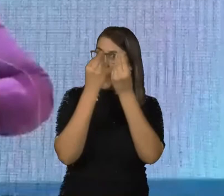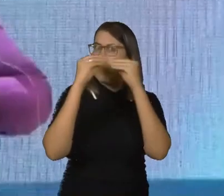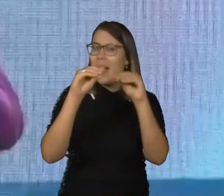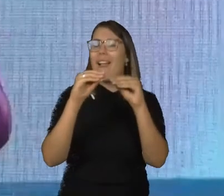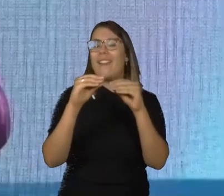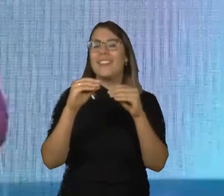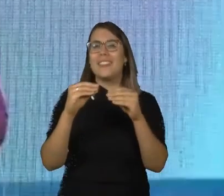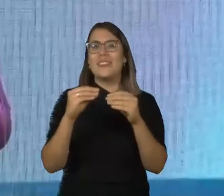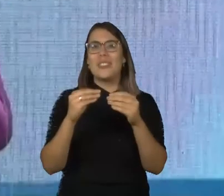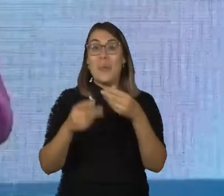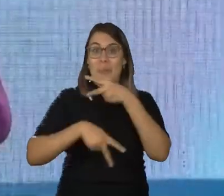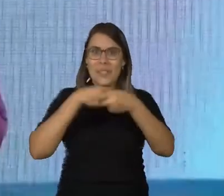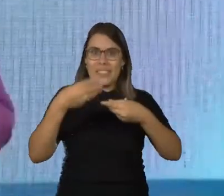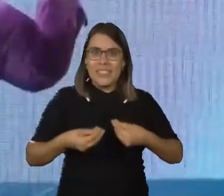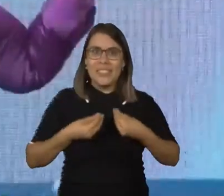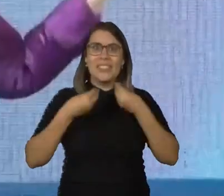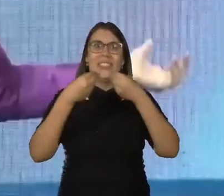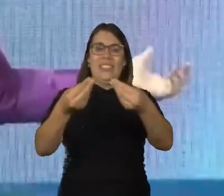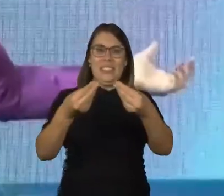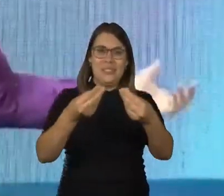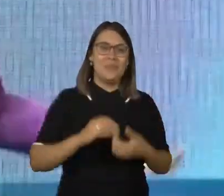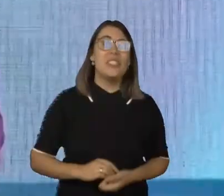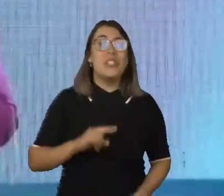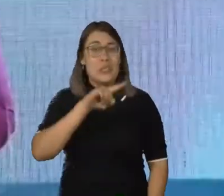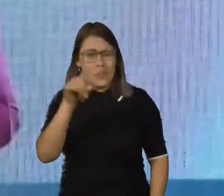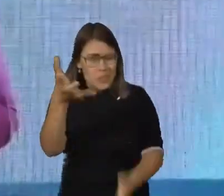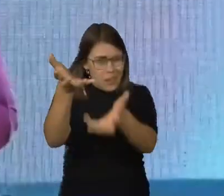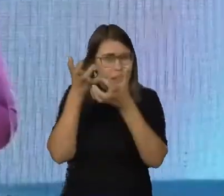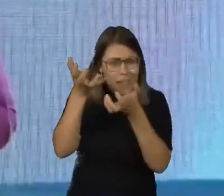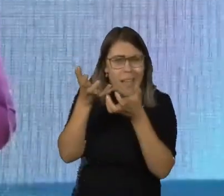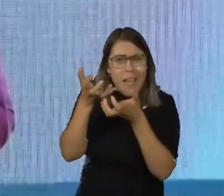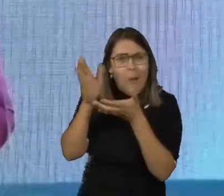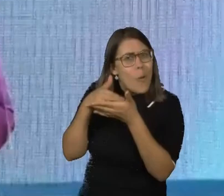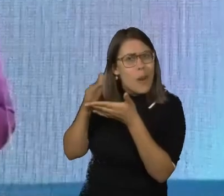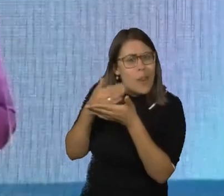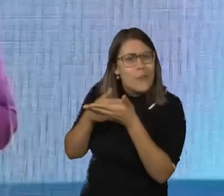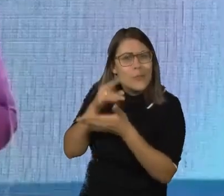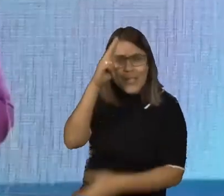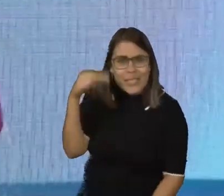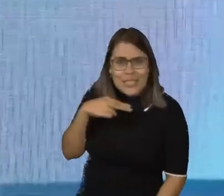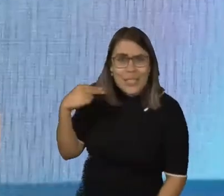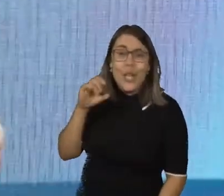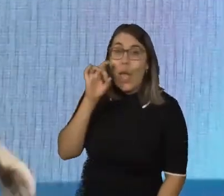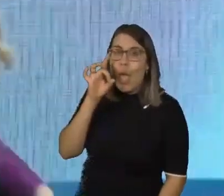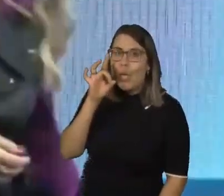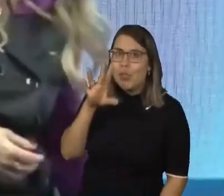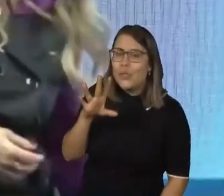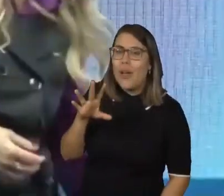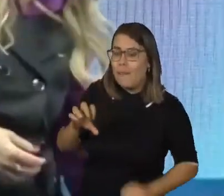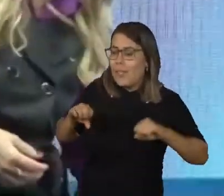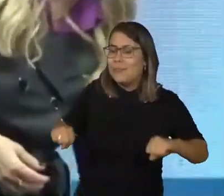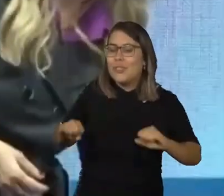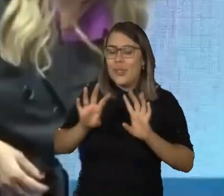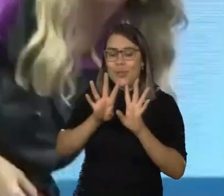21 aí... Maravilha. Vai ganhar um livro. Então, você que queira ganhar esse livro da Tânia, é só você fazer a intenção do dia, e